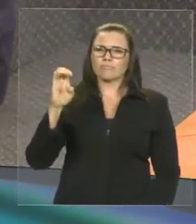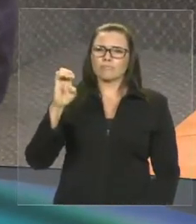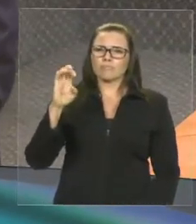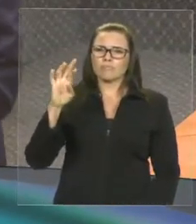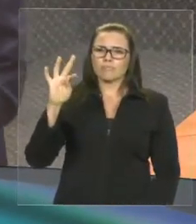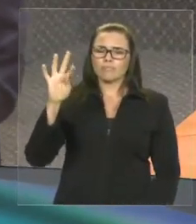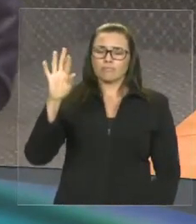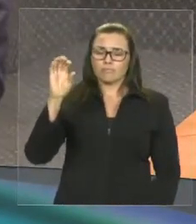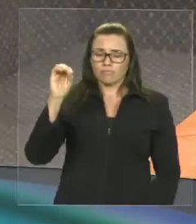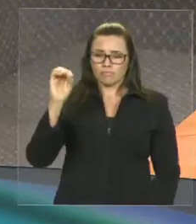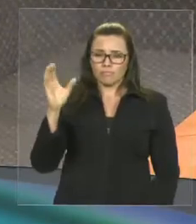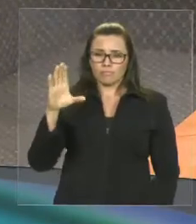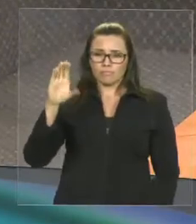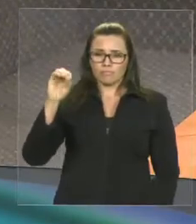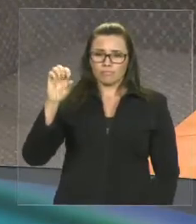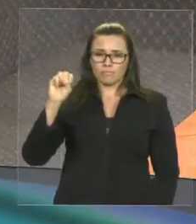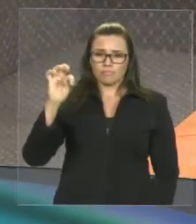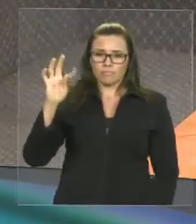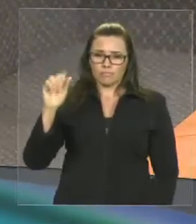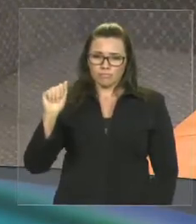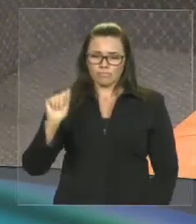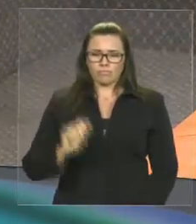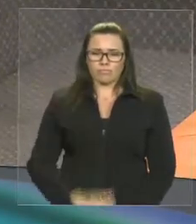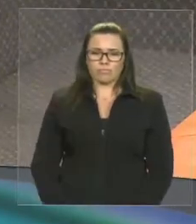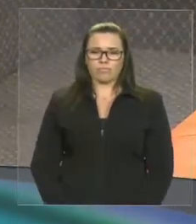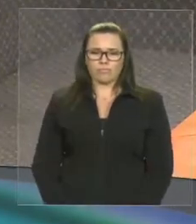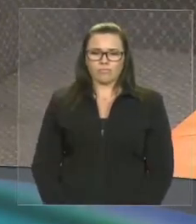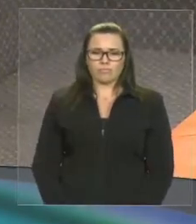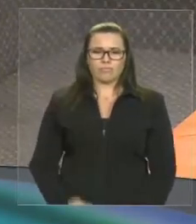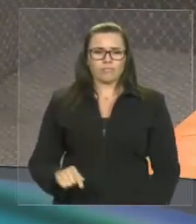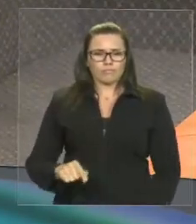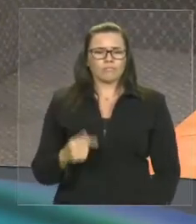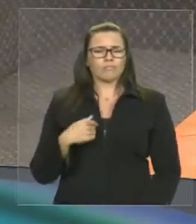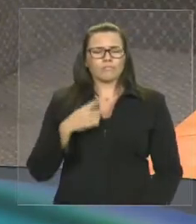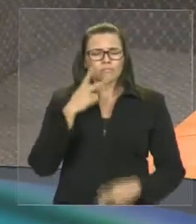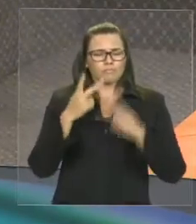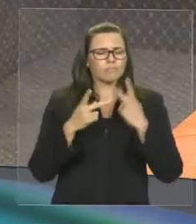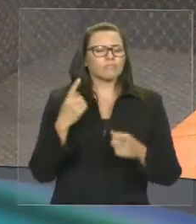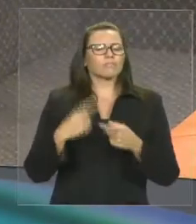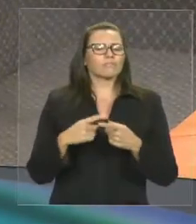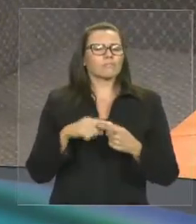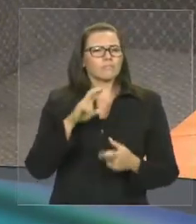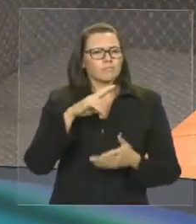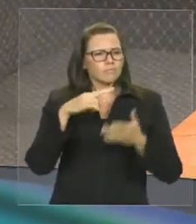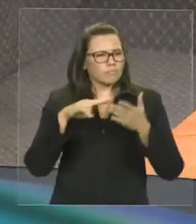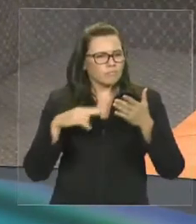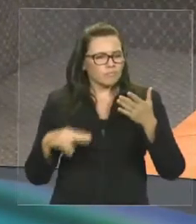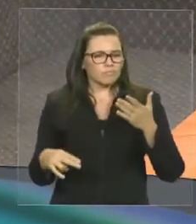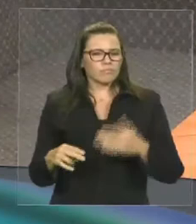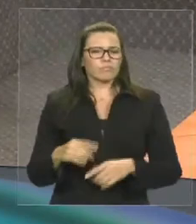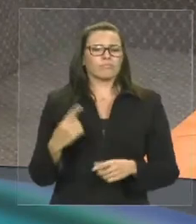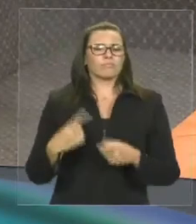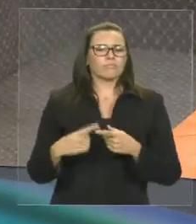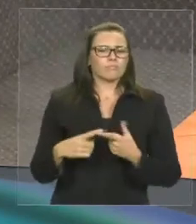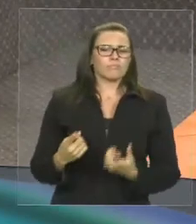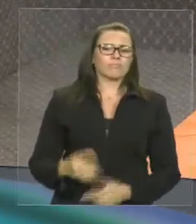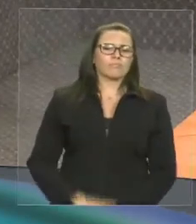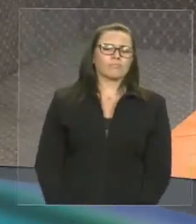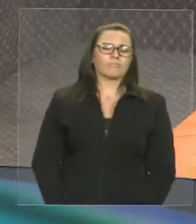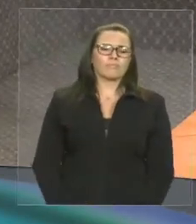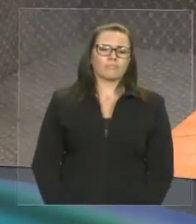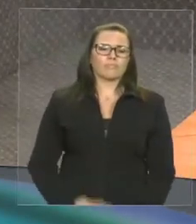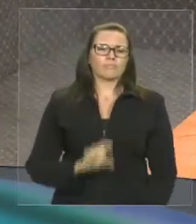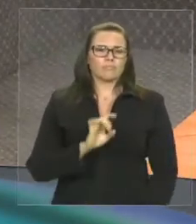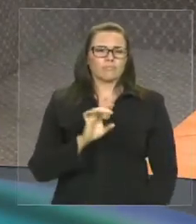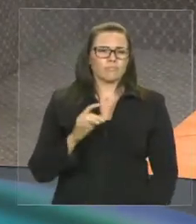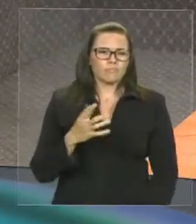Porque foram os que fizeram parte do governo, foram os que foram acarinhados pelo governo. Mas na hora que